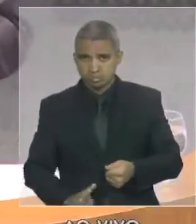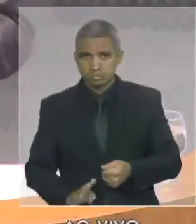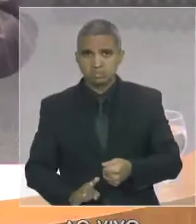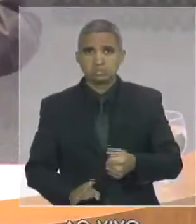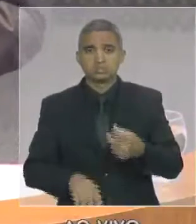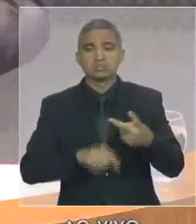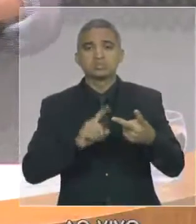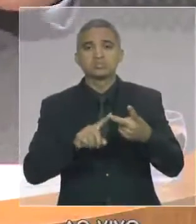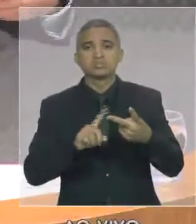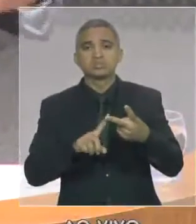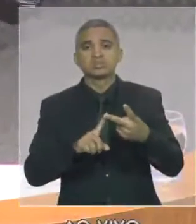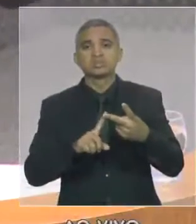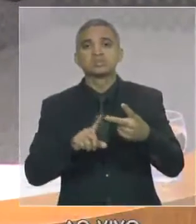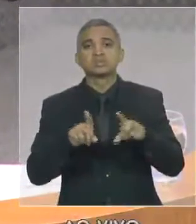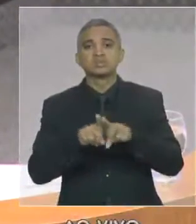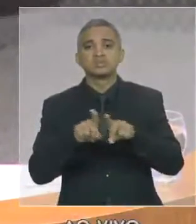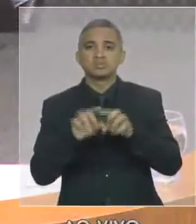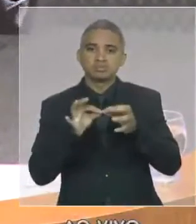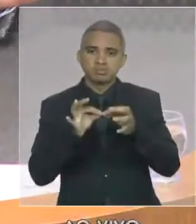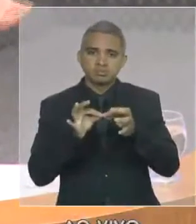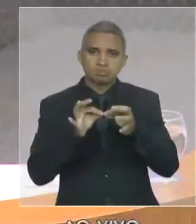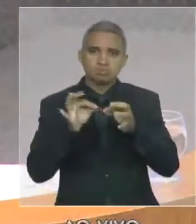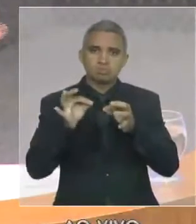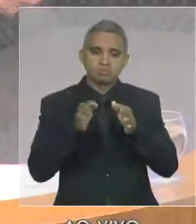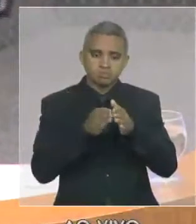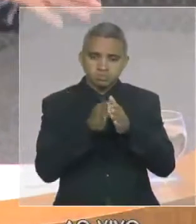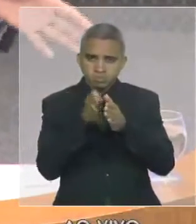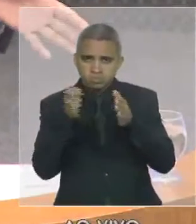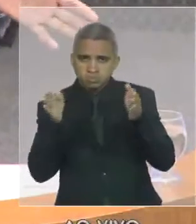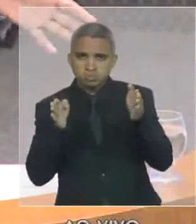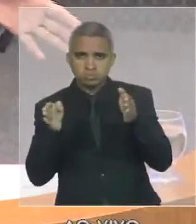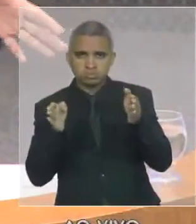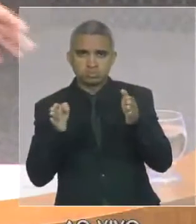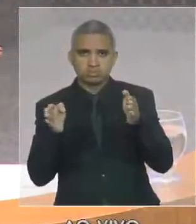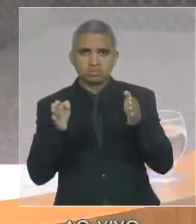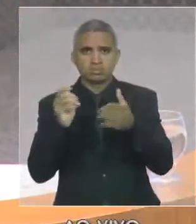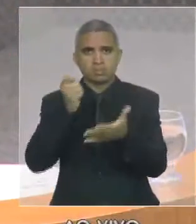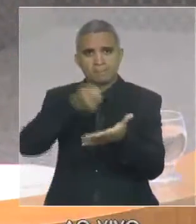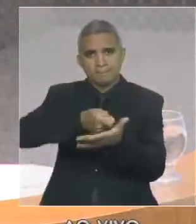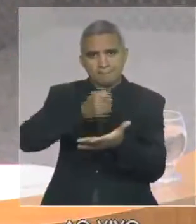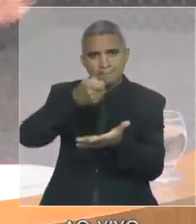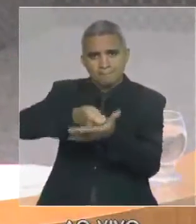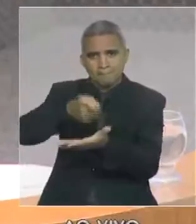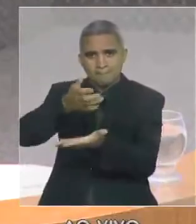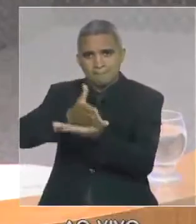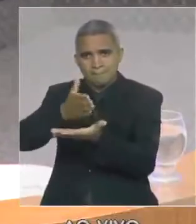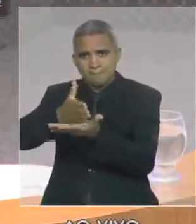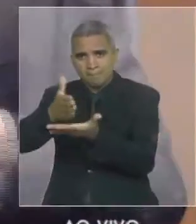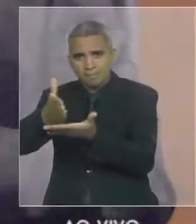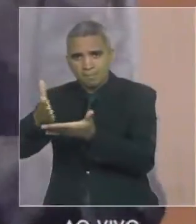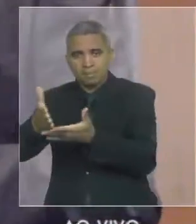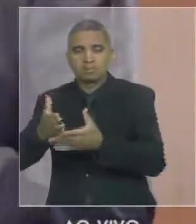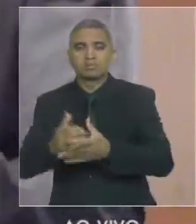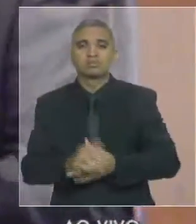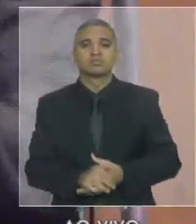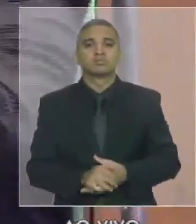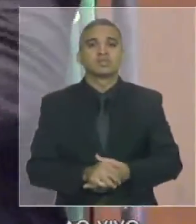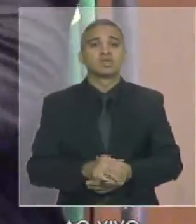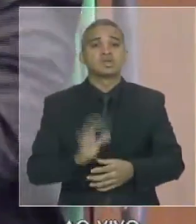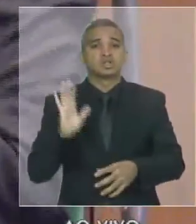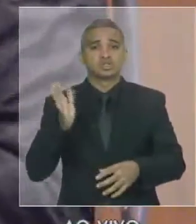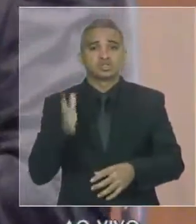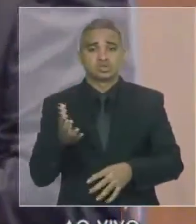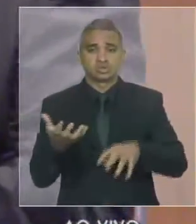dessa dívida. É uma demanda hoje de todos os estados. Tivemos uma medida legislativa aprovada pelo Congresso Nacional